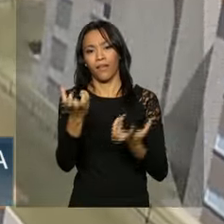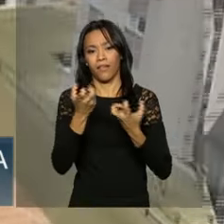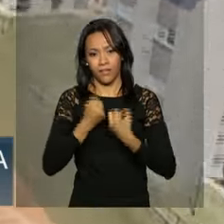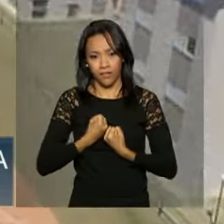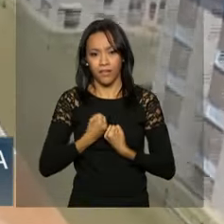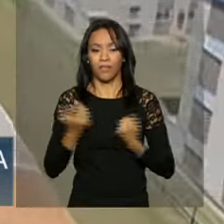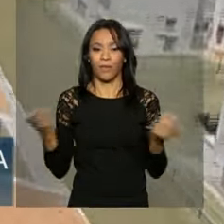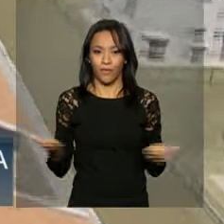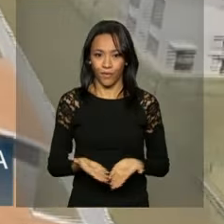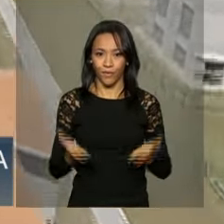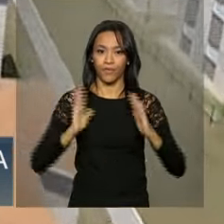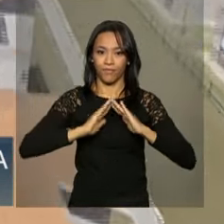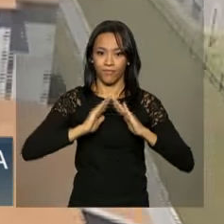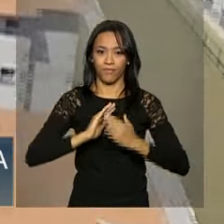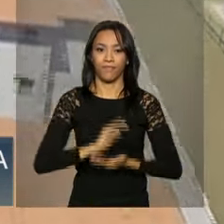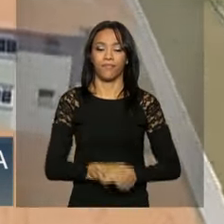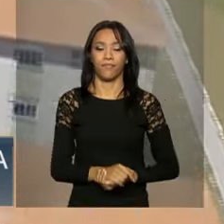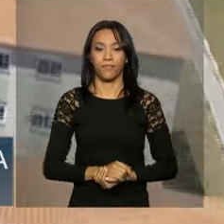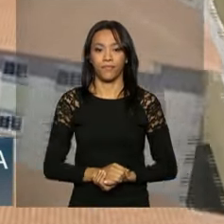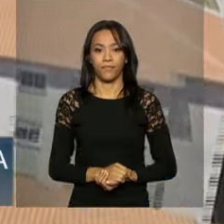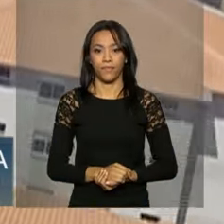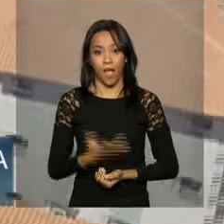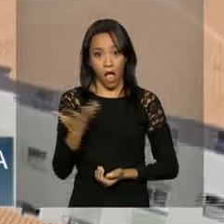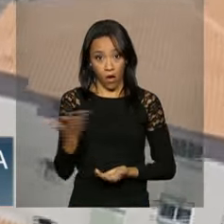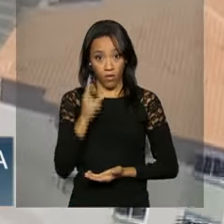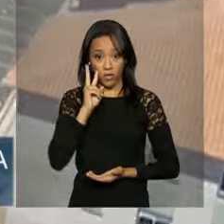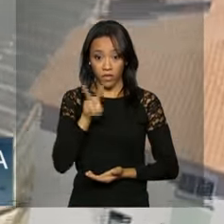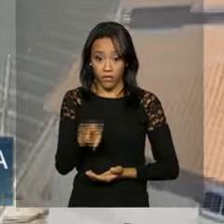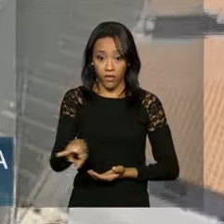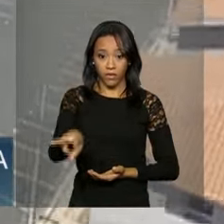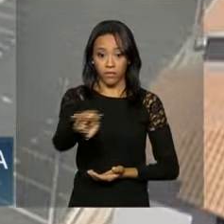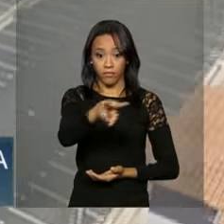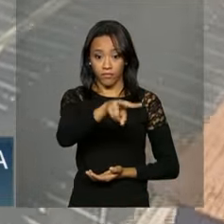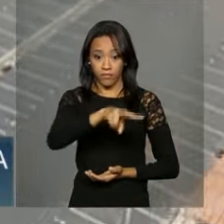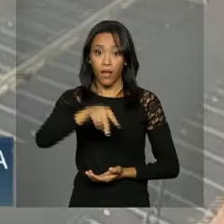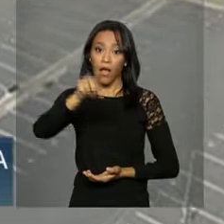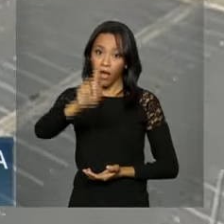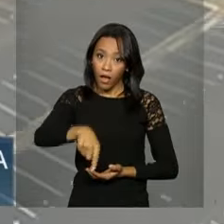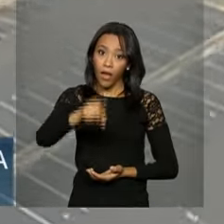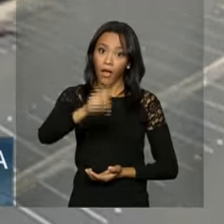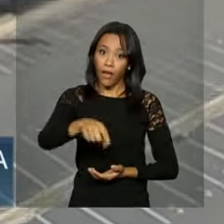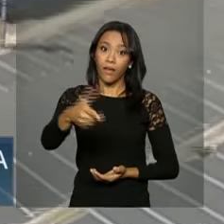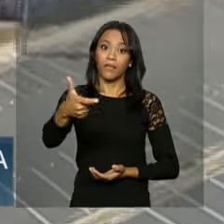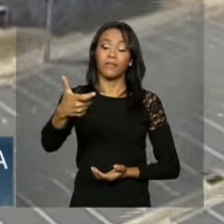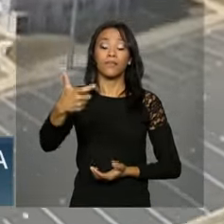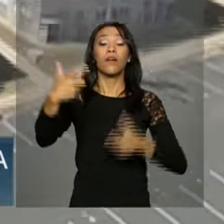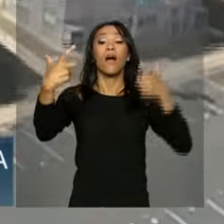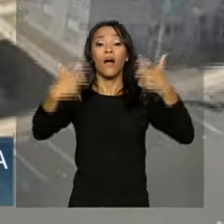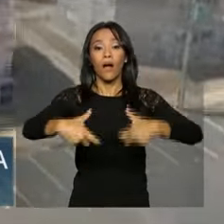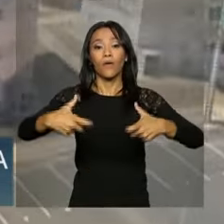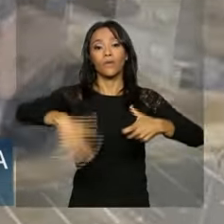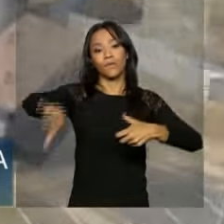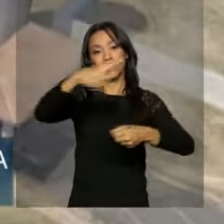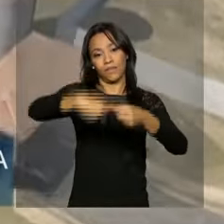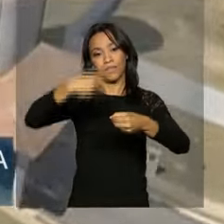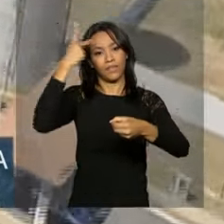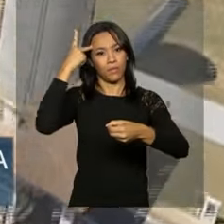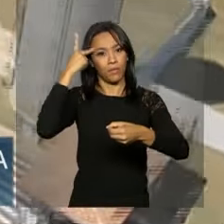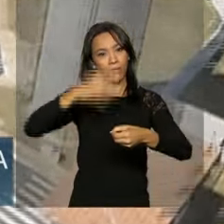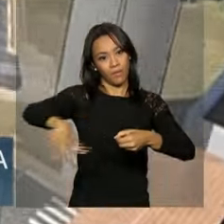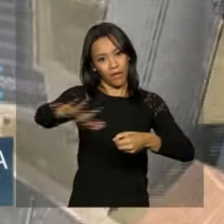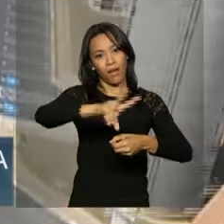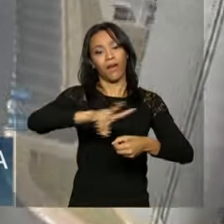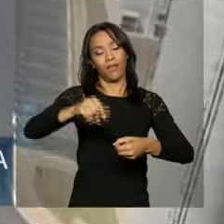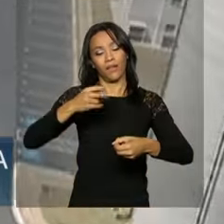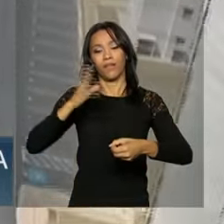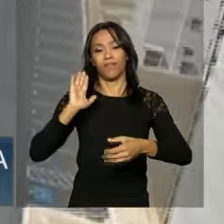entregas de hoje. Essas imagens que você vê são desse condomínio residencial em Indaiatuba, onde está a presidenta